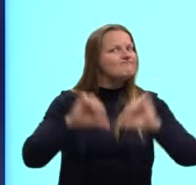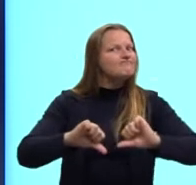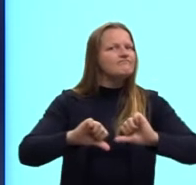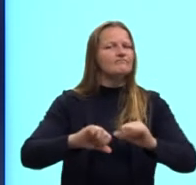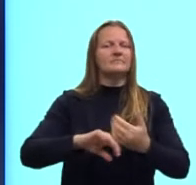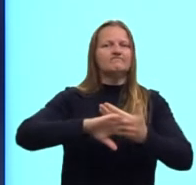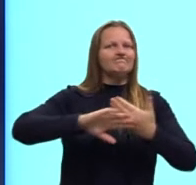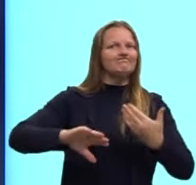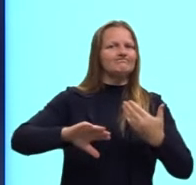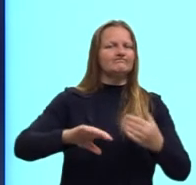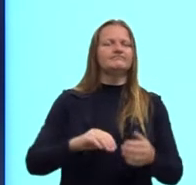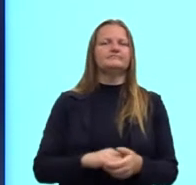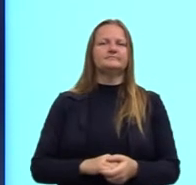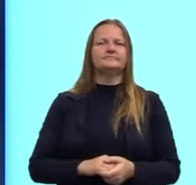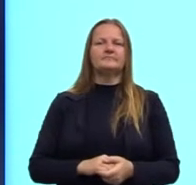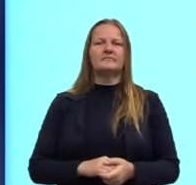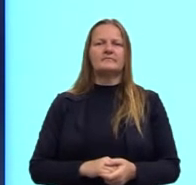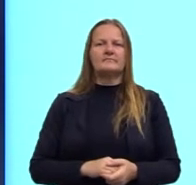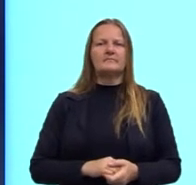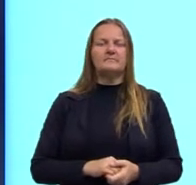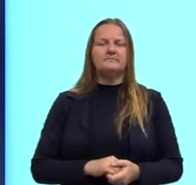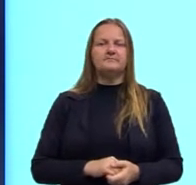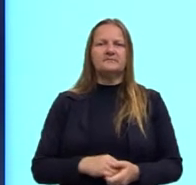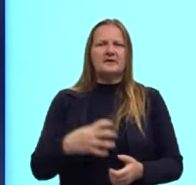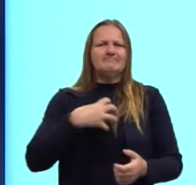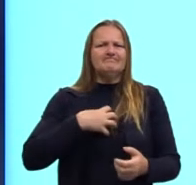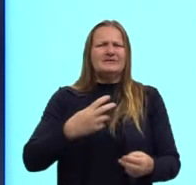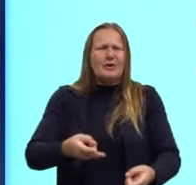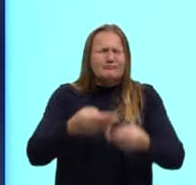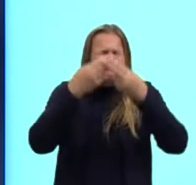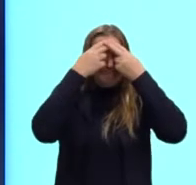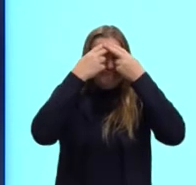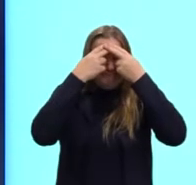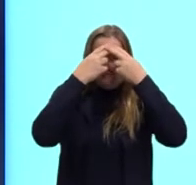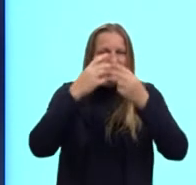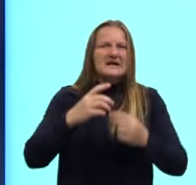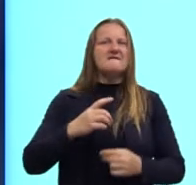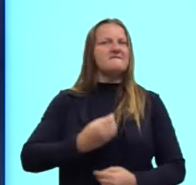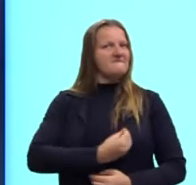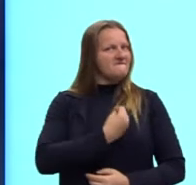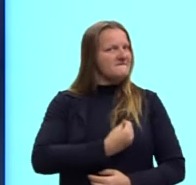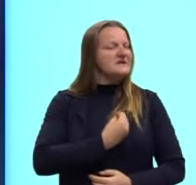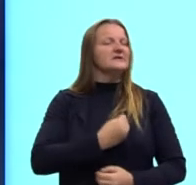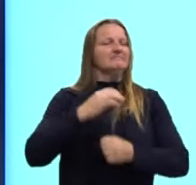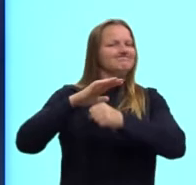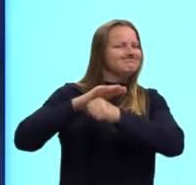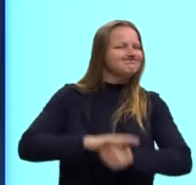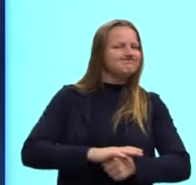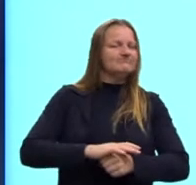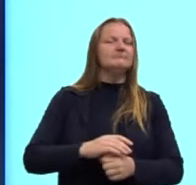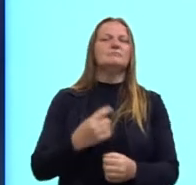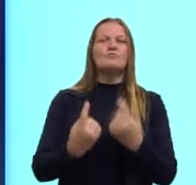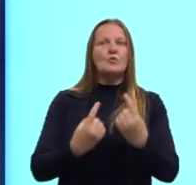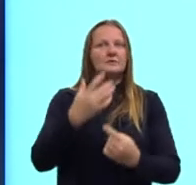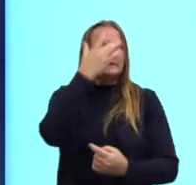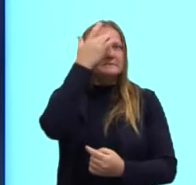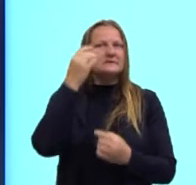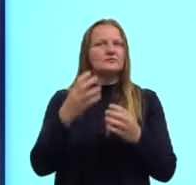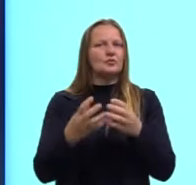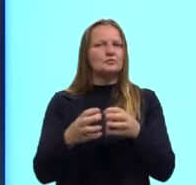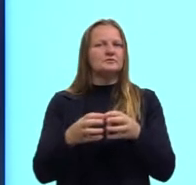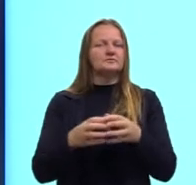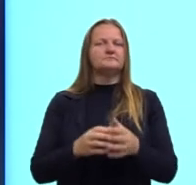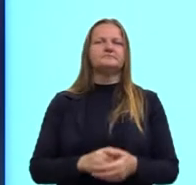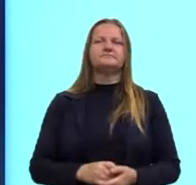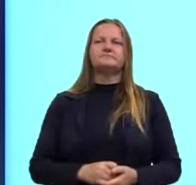extremamente violentas e causaram traumas, danos na vida de muita gente. E a gente vai falar,